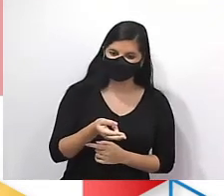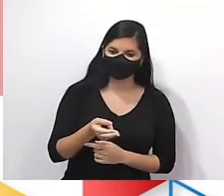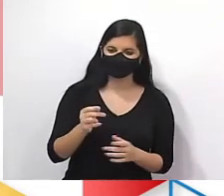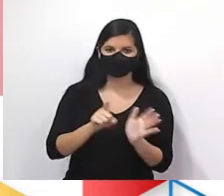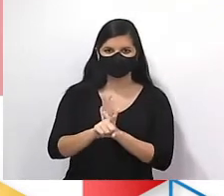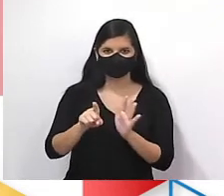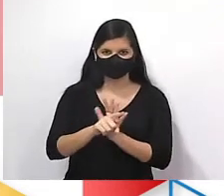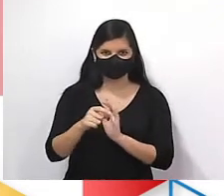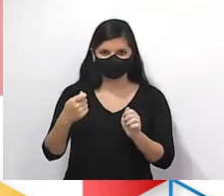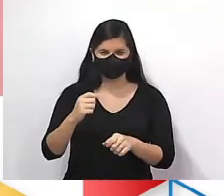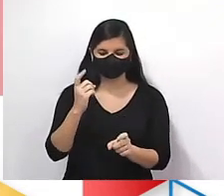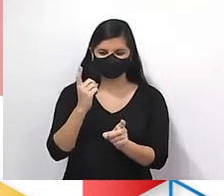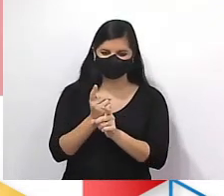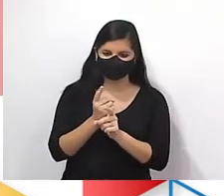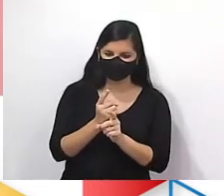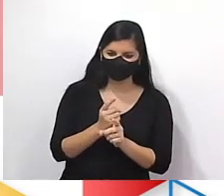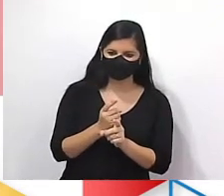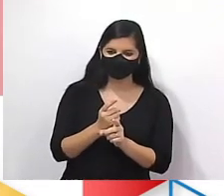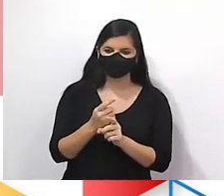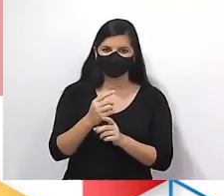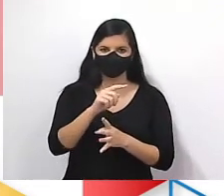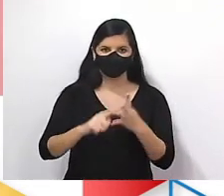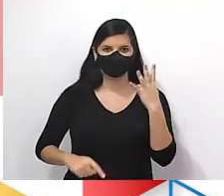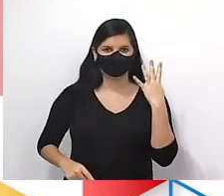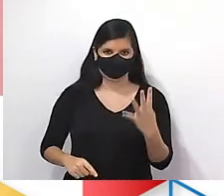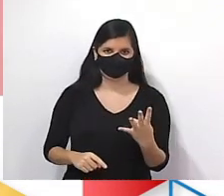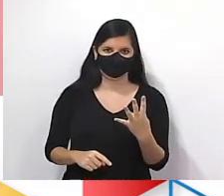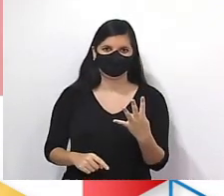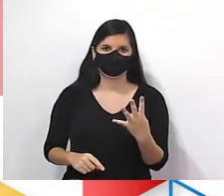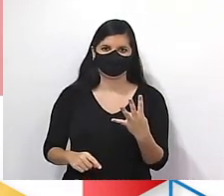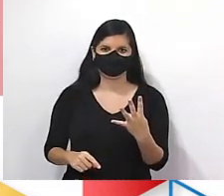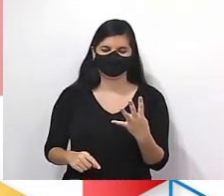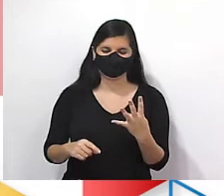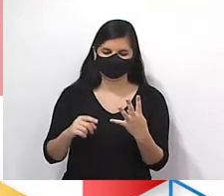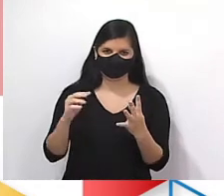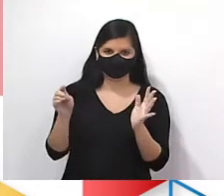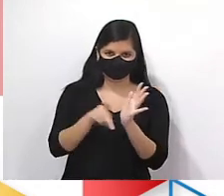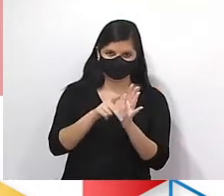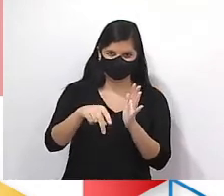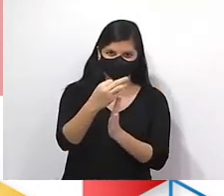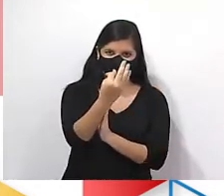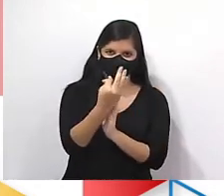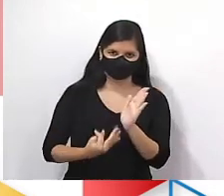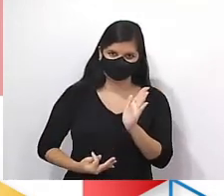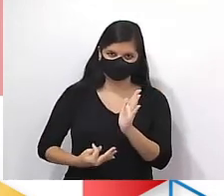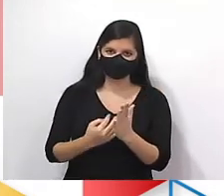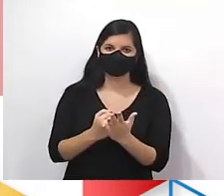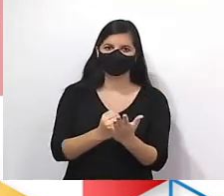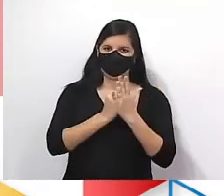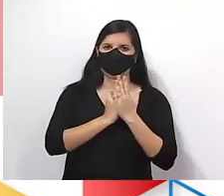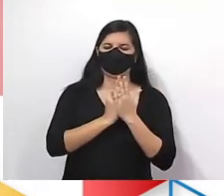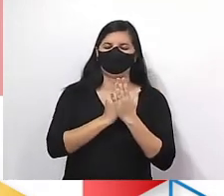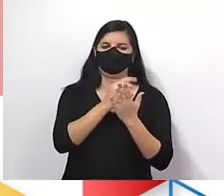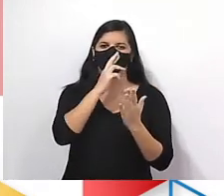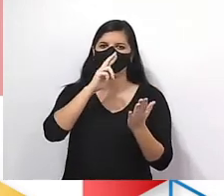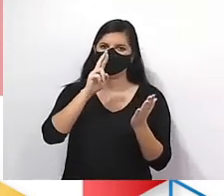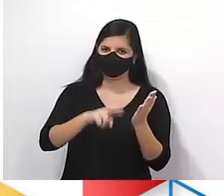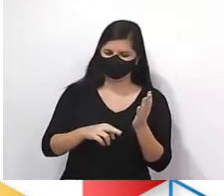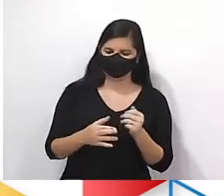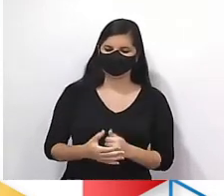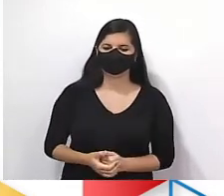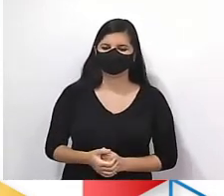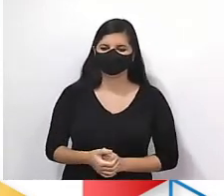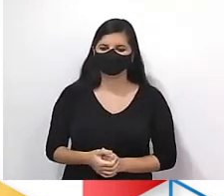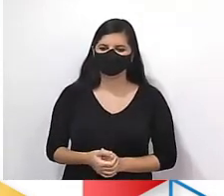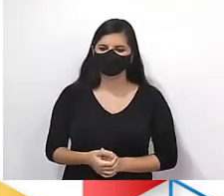questão, a gente precisa identificar 4 itens no texto. Os quais servem perfeitamente pra gente resolver o problema.